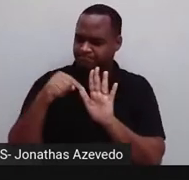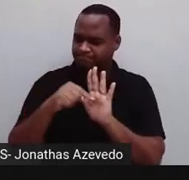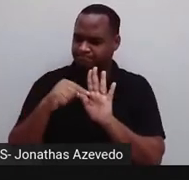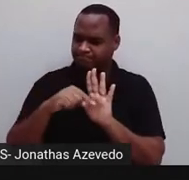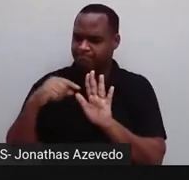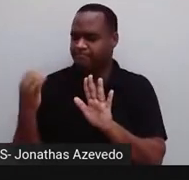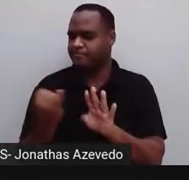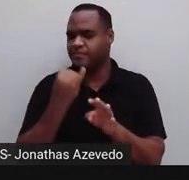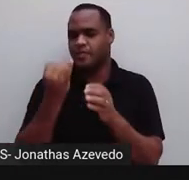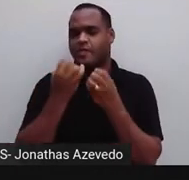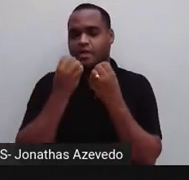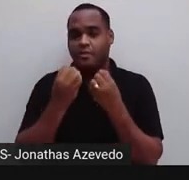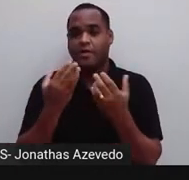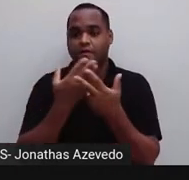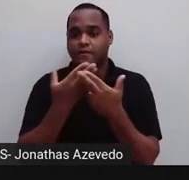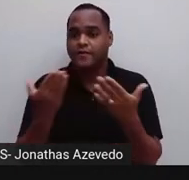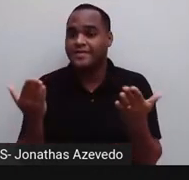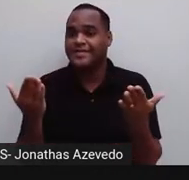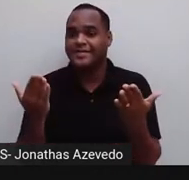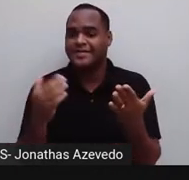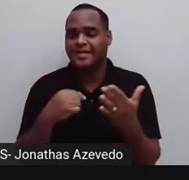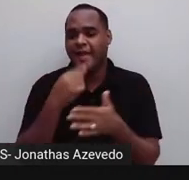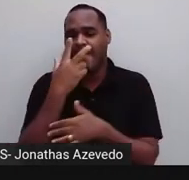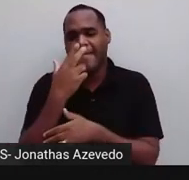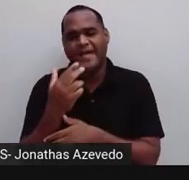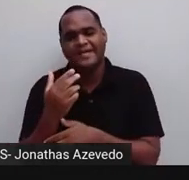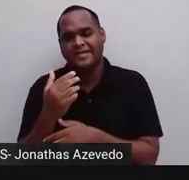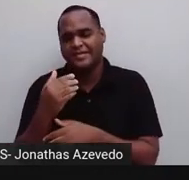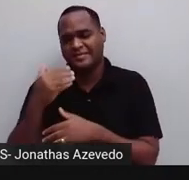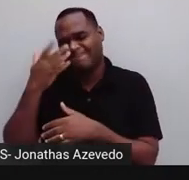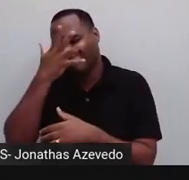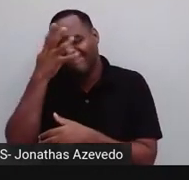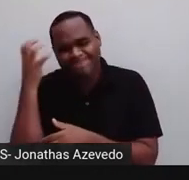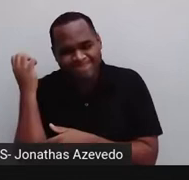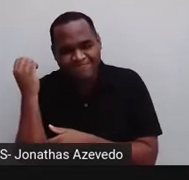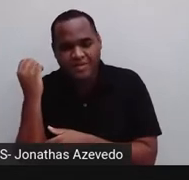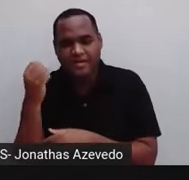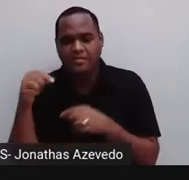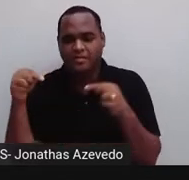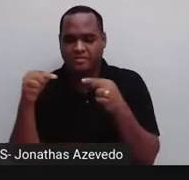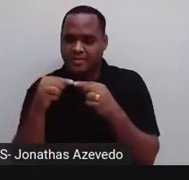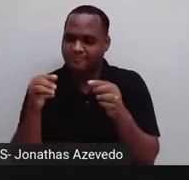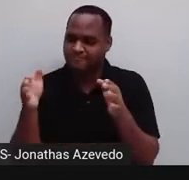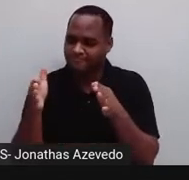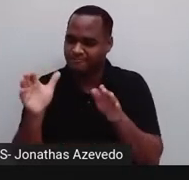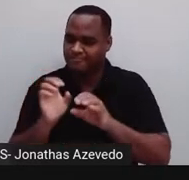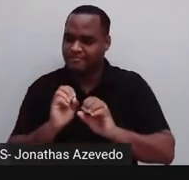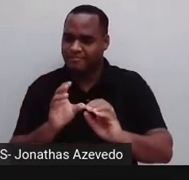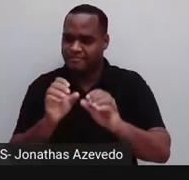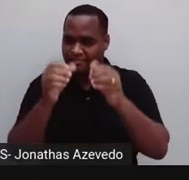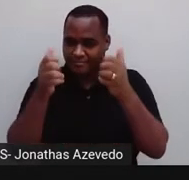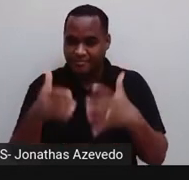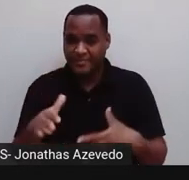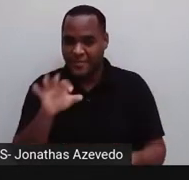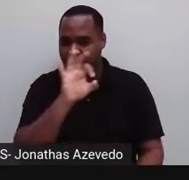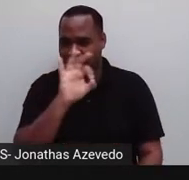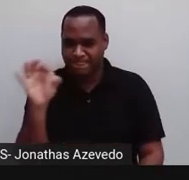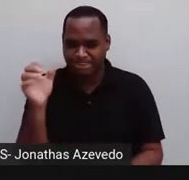que a gente nunca deixou de fazer em nossas aulas. Tá bom? Beleza?